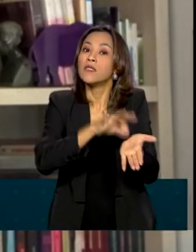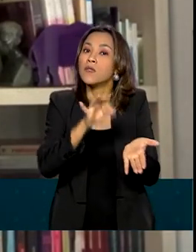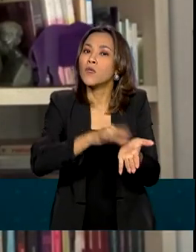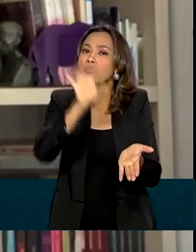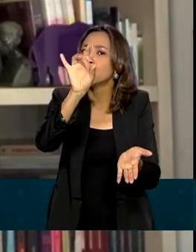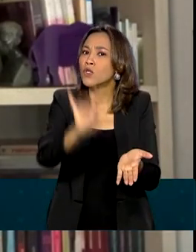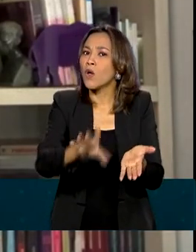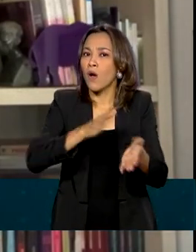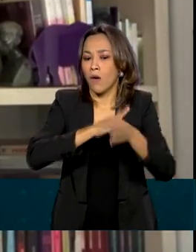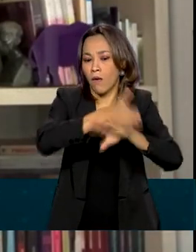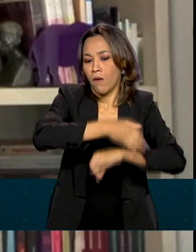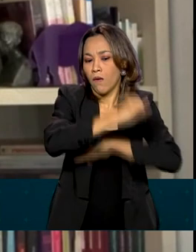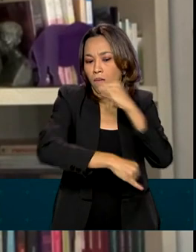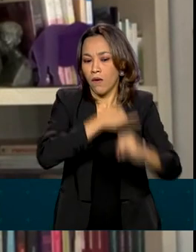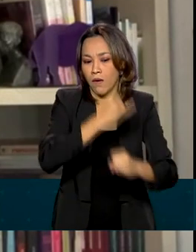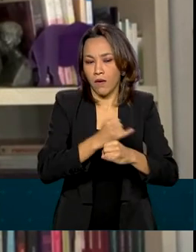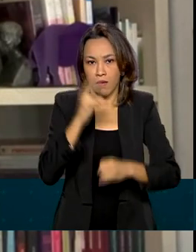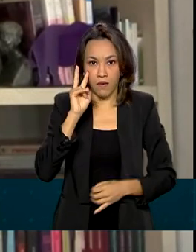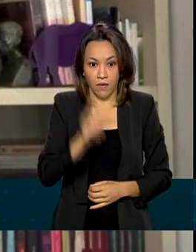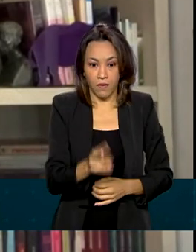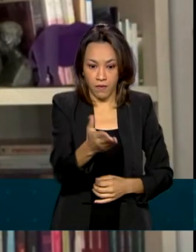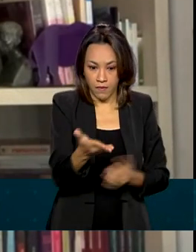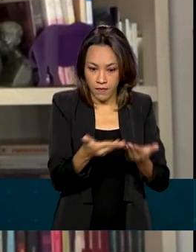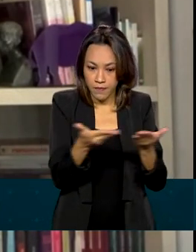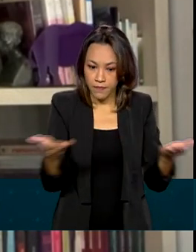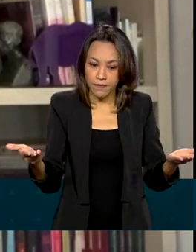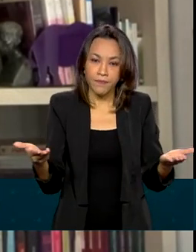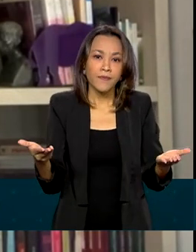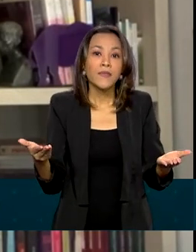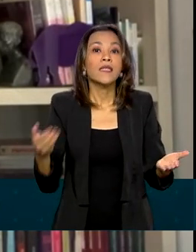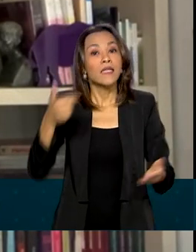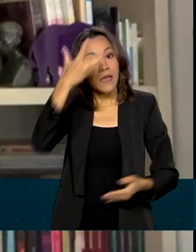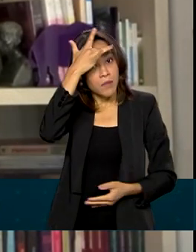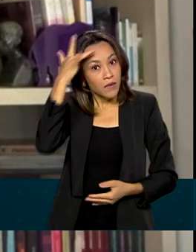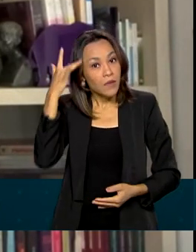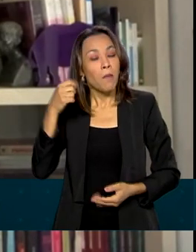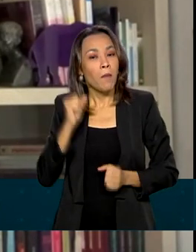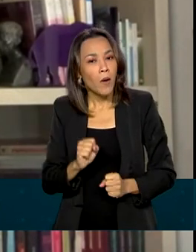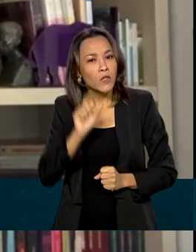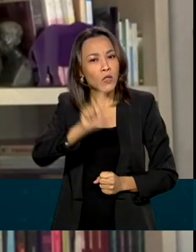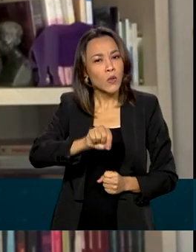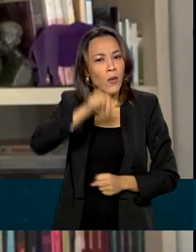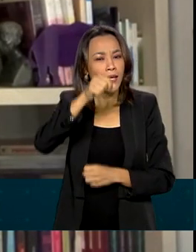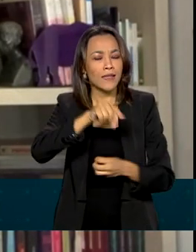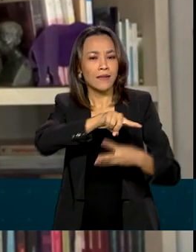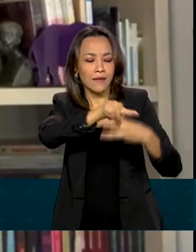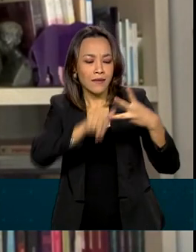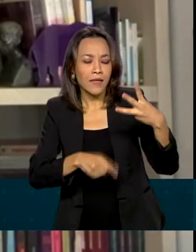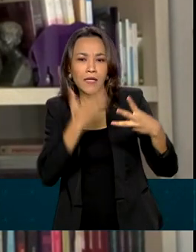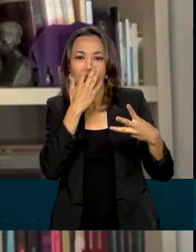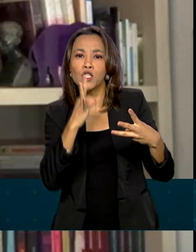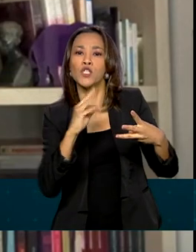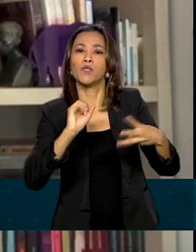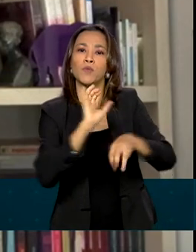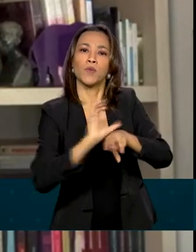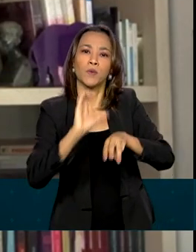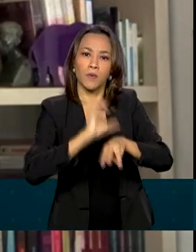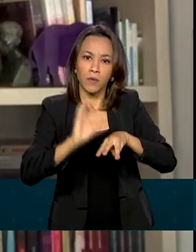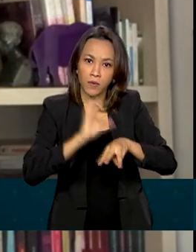apenas pela internet no portal do FIES. E o candidato poderá escolher até três opções de cursos,